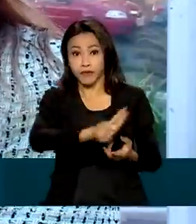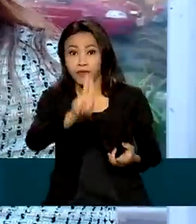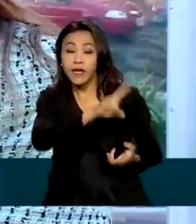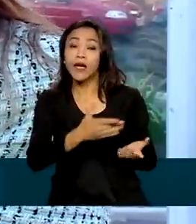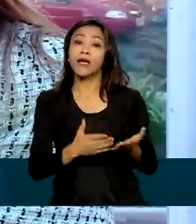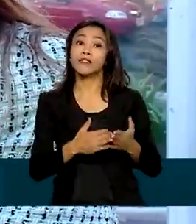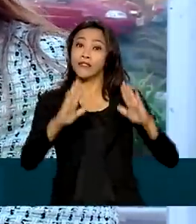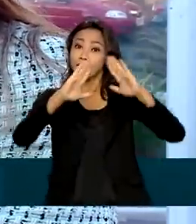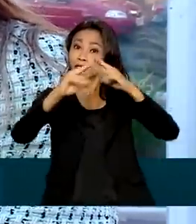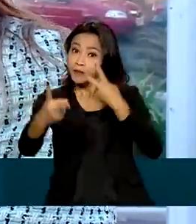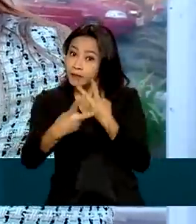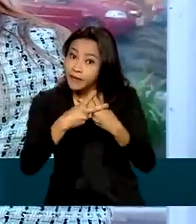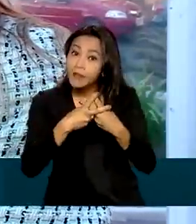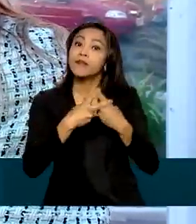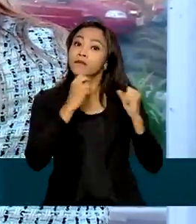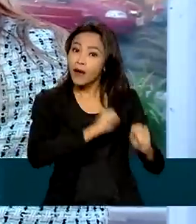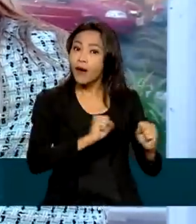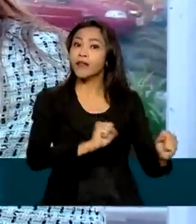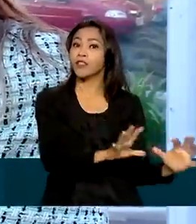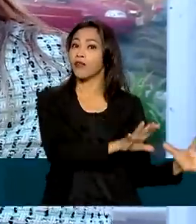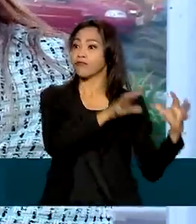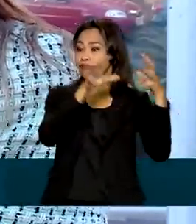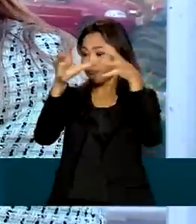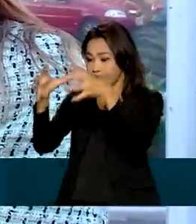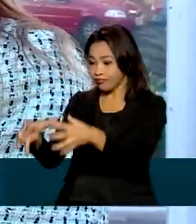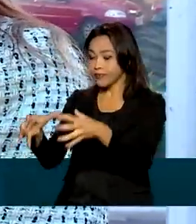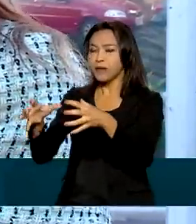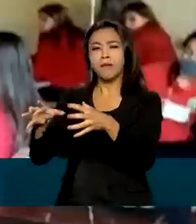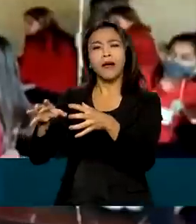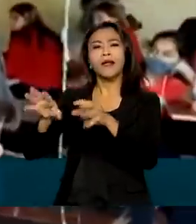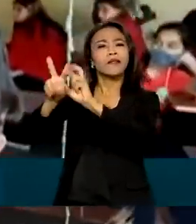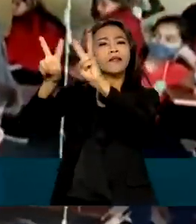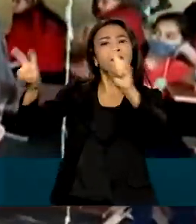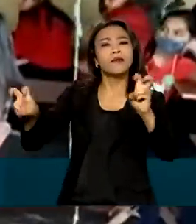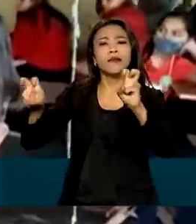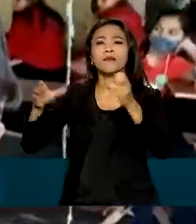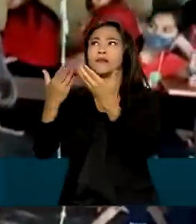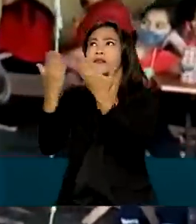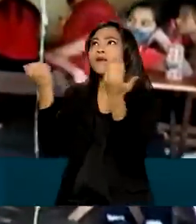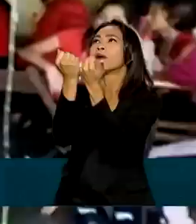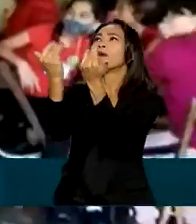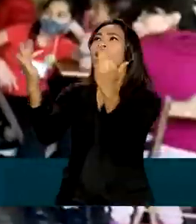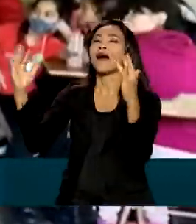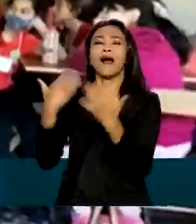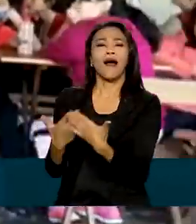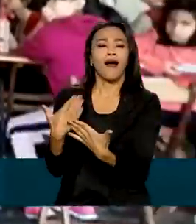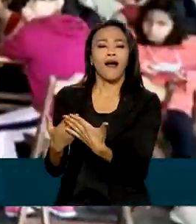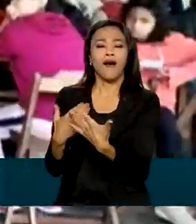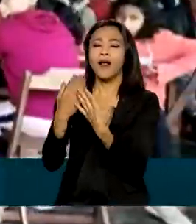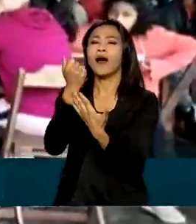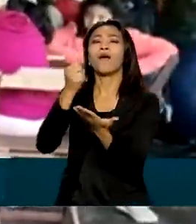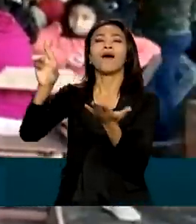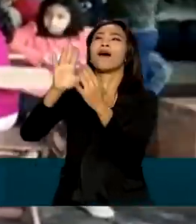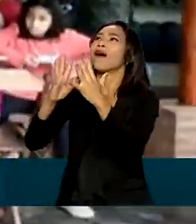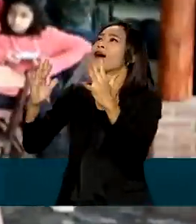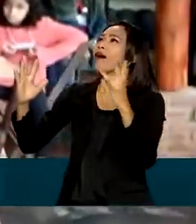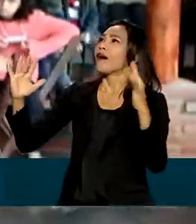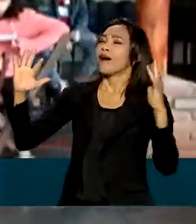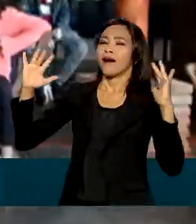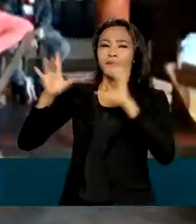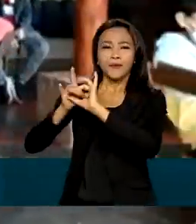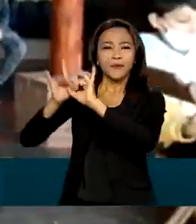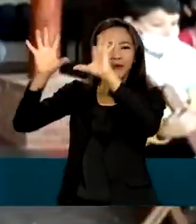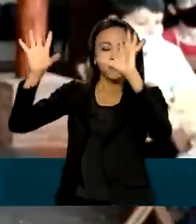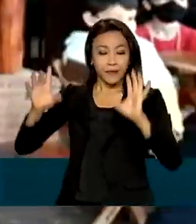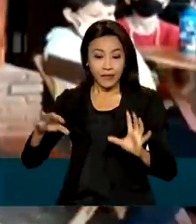discussões e ensino de temas verdes. A aula ao ar livre na Sala Mais Verde une